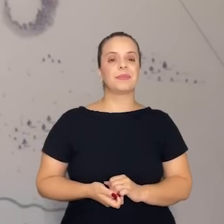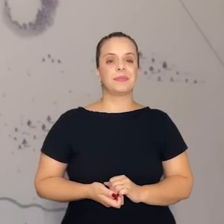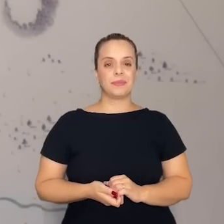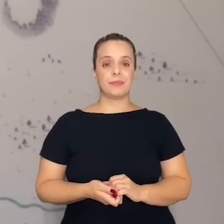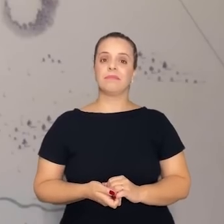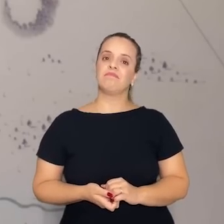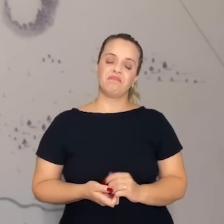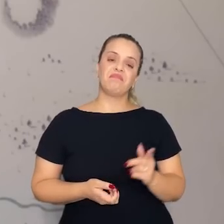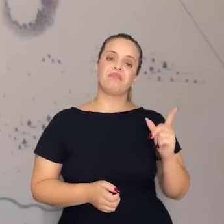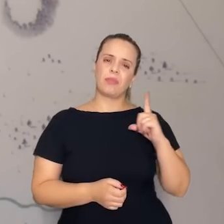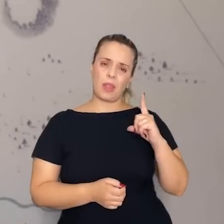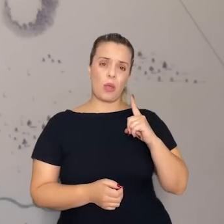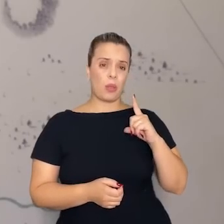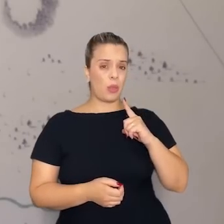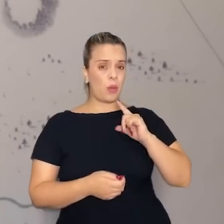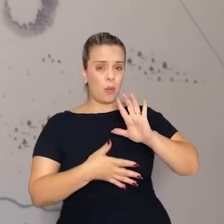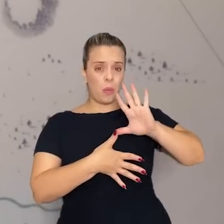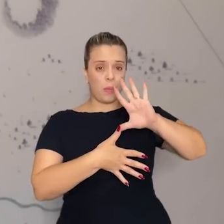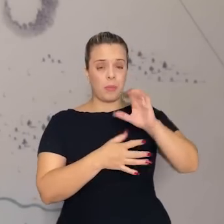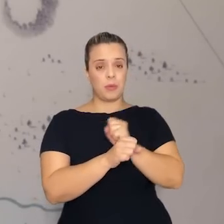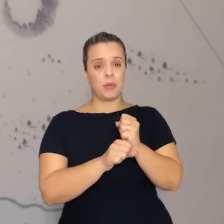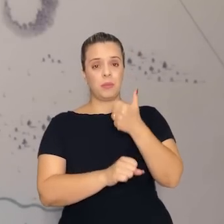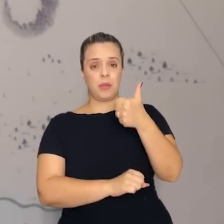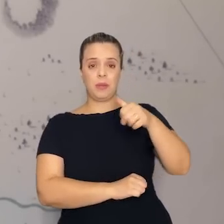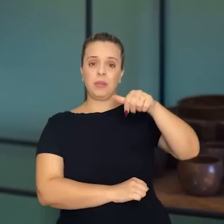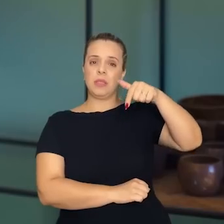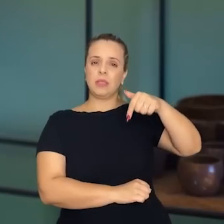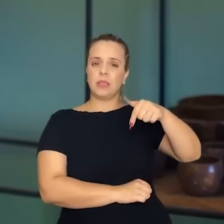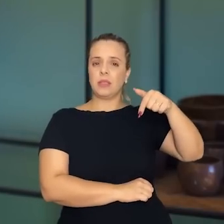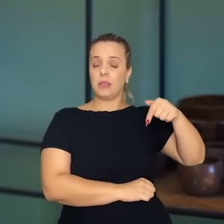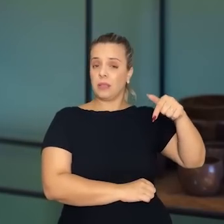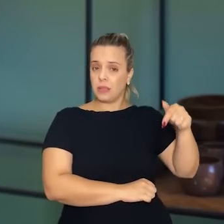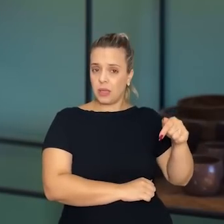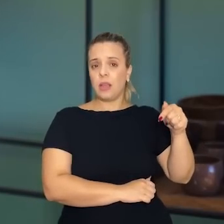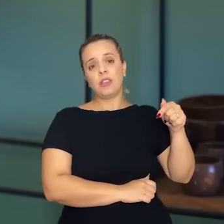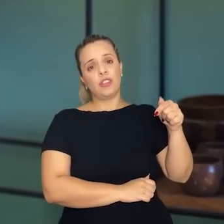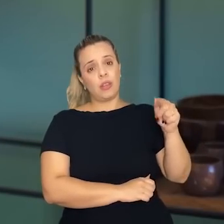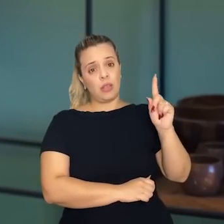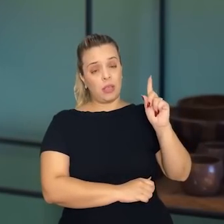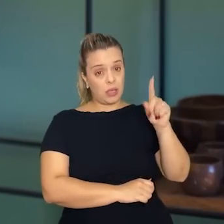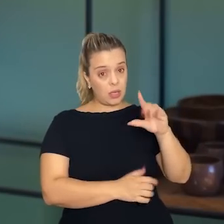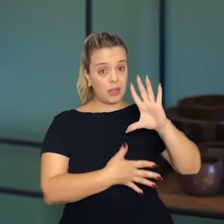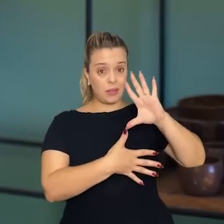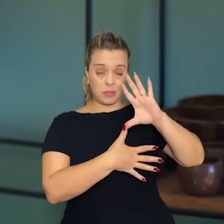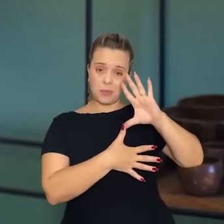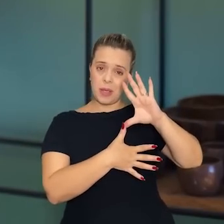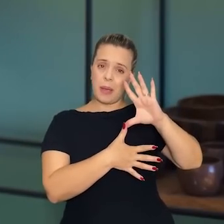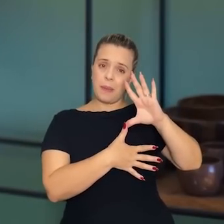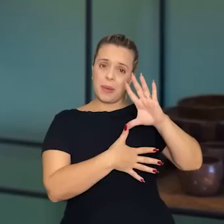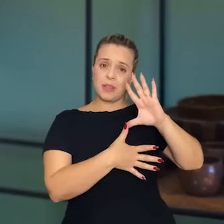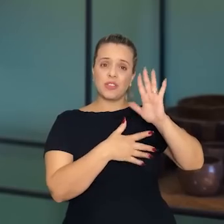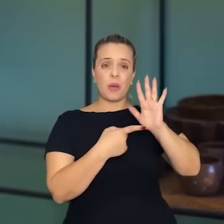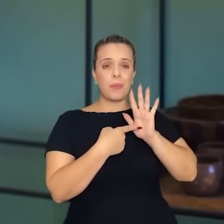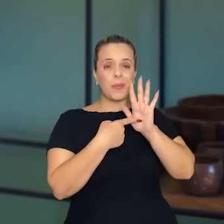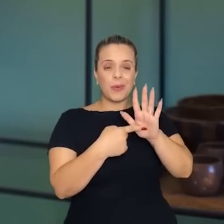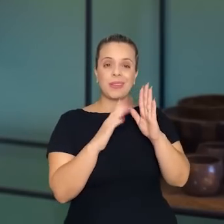Eu tenho um mapa de 1777 e que já aparece essa